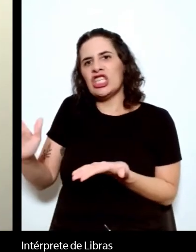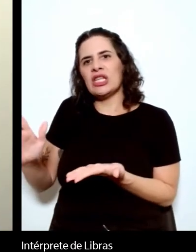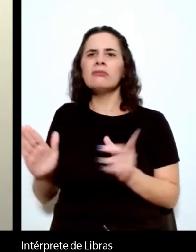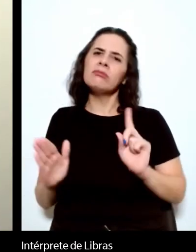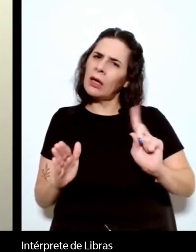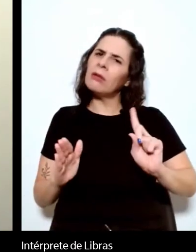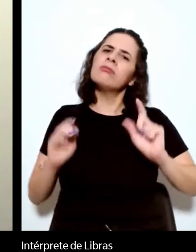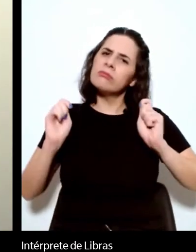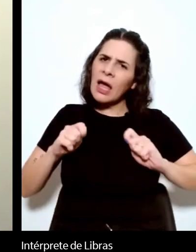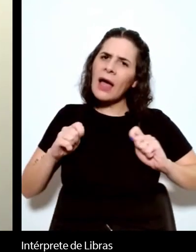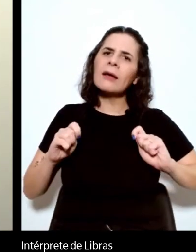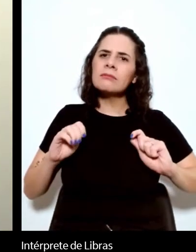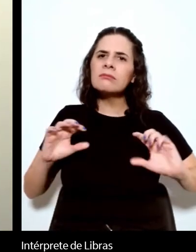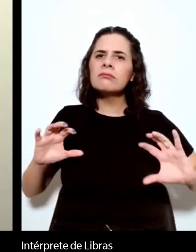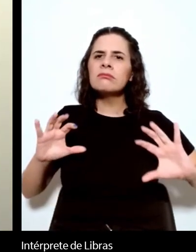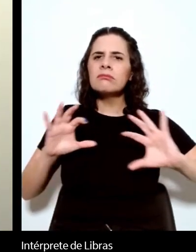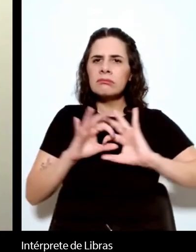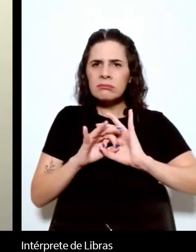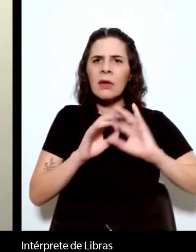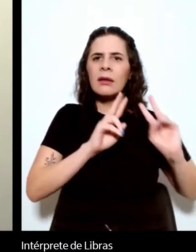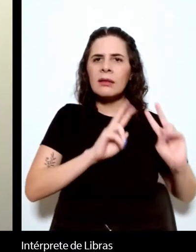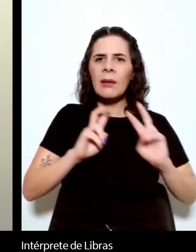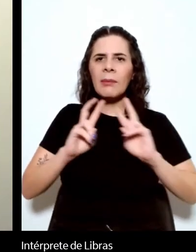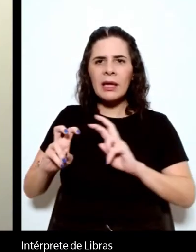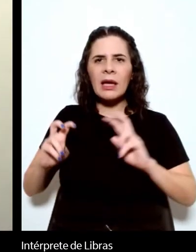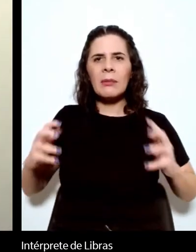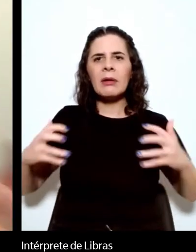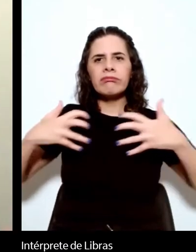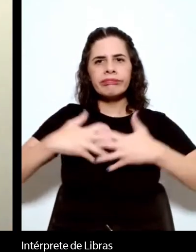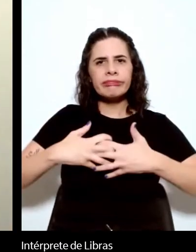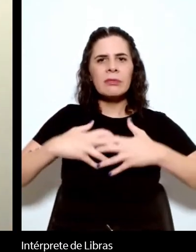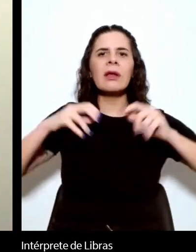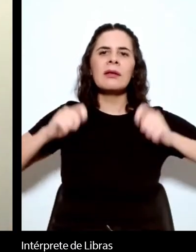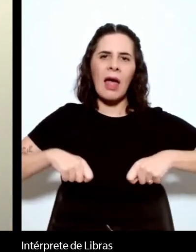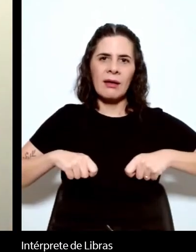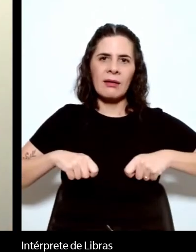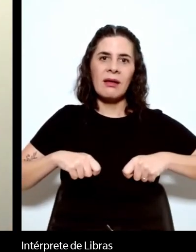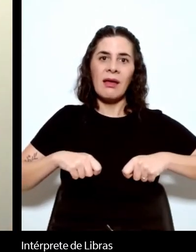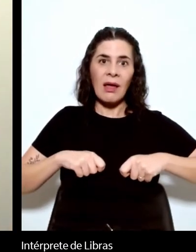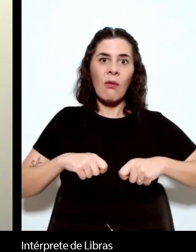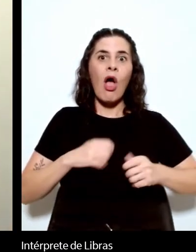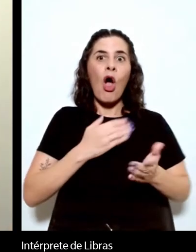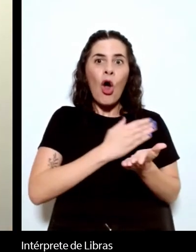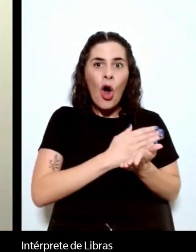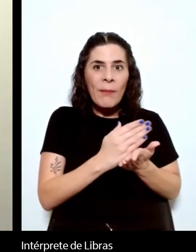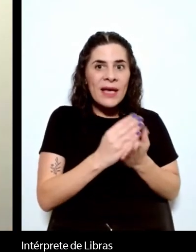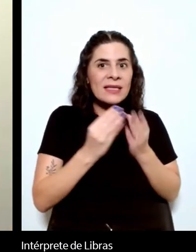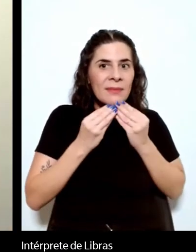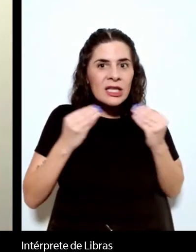questão de raça e gênero, mas uma vez que eles entram no universo machadiano, eles expandem seus interesses.